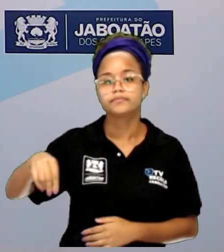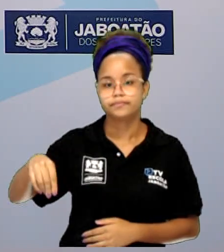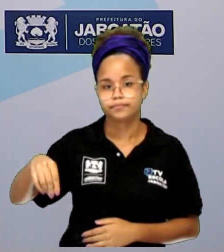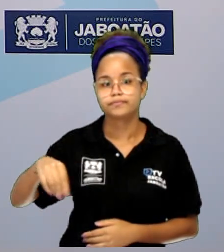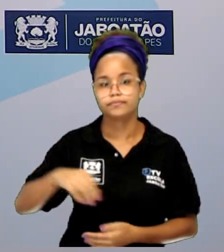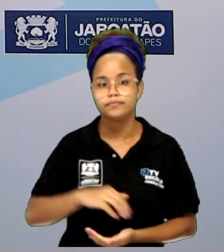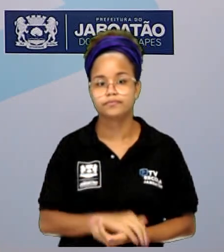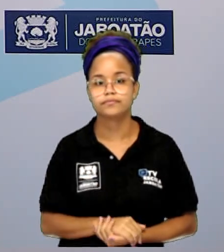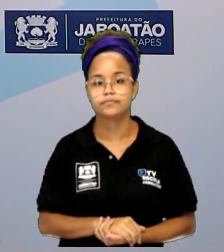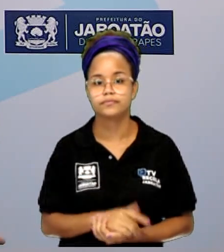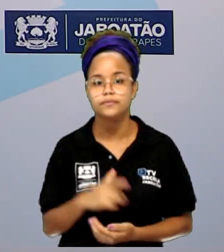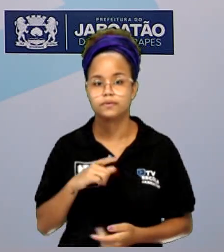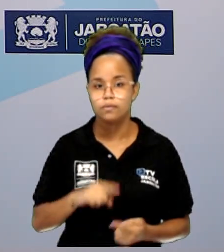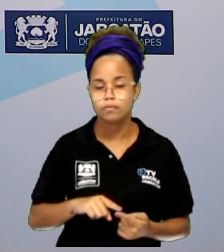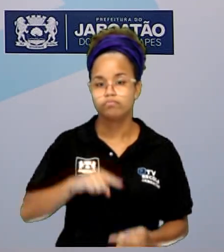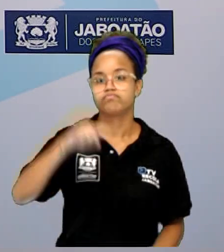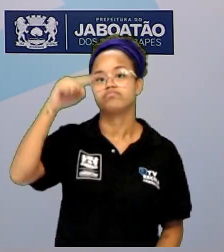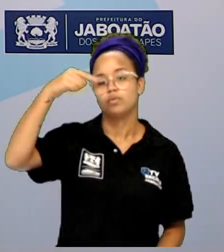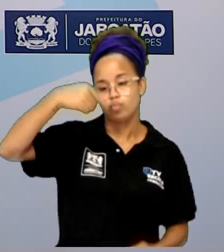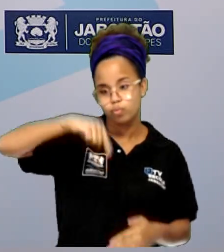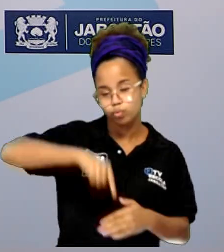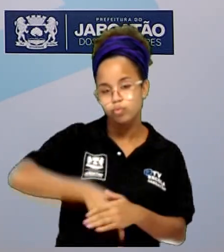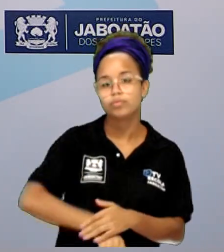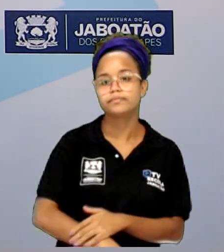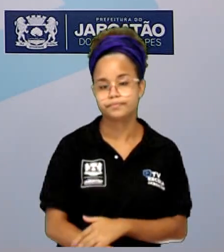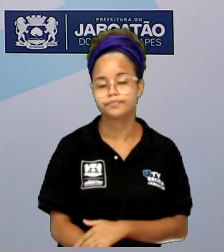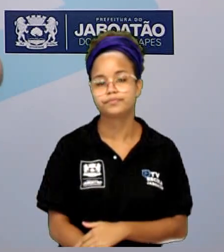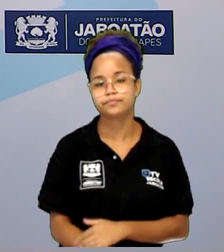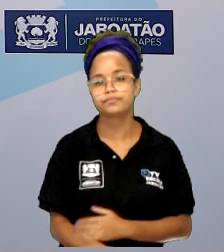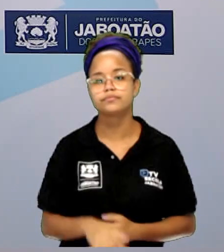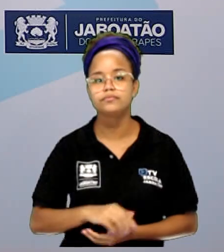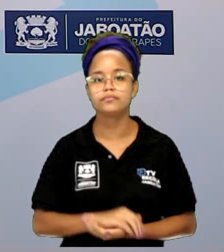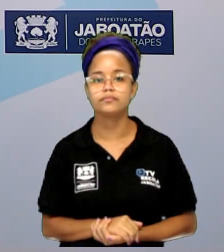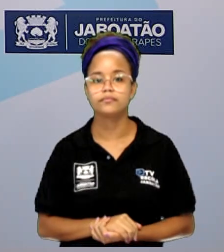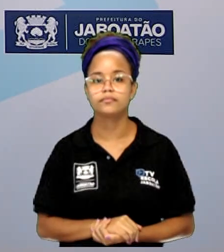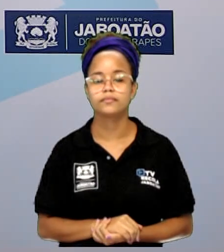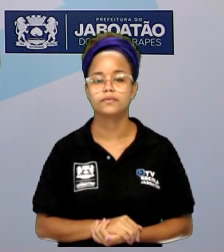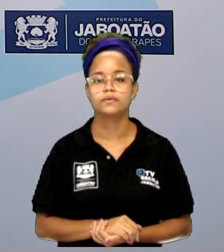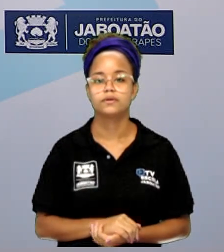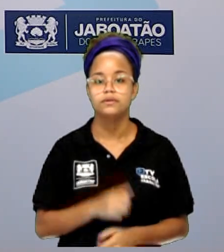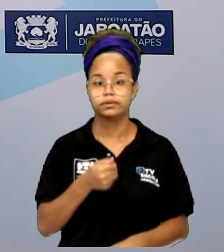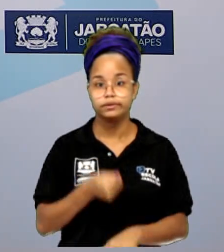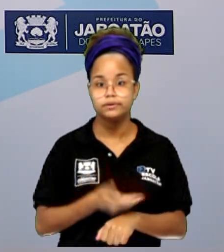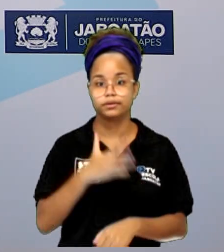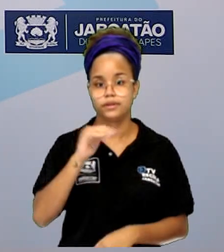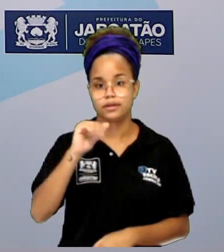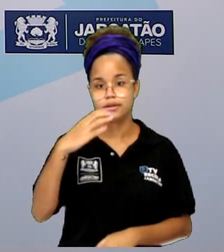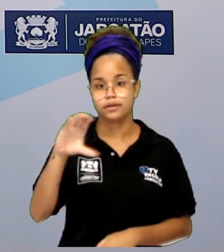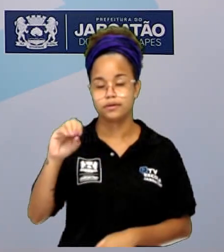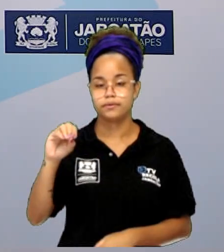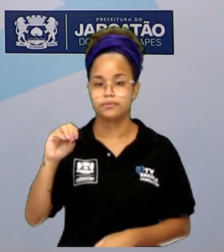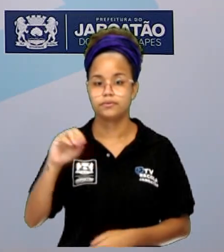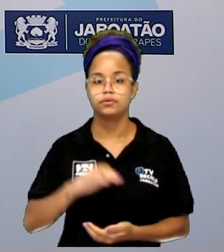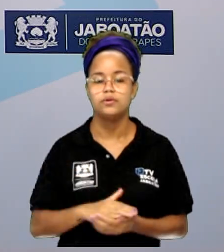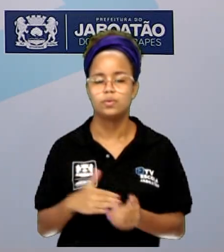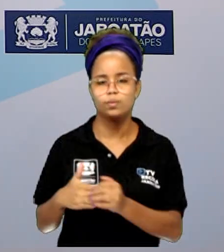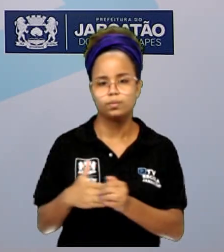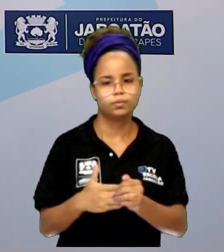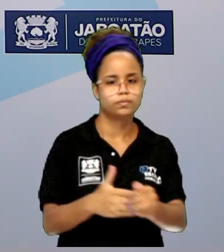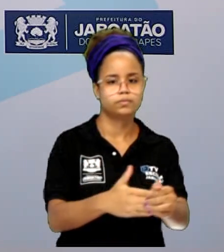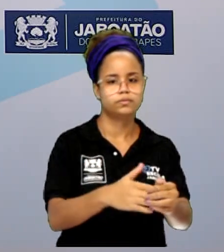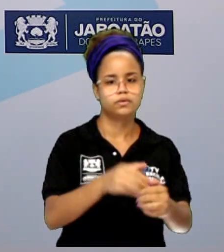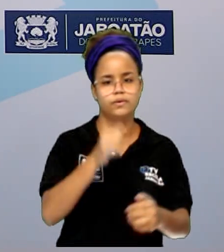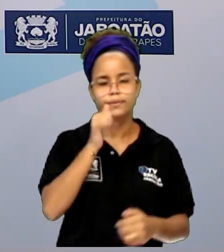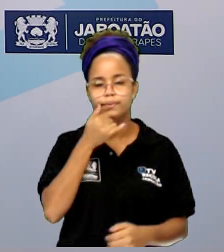vergalhão, ele tem aí um metro, ou um metro e meio, ou até mais. Ele é de aço, certo? E vai conduzir essa